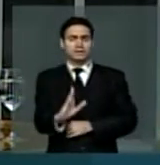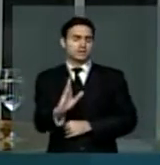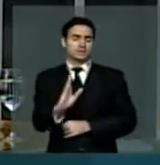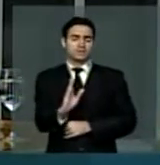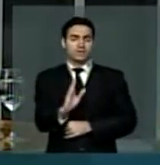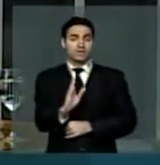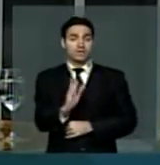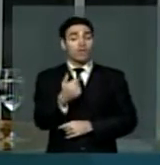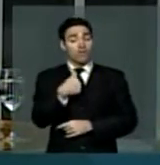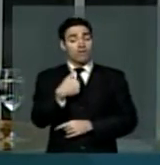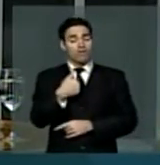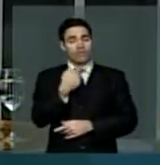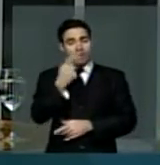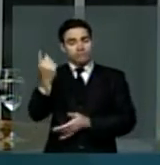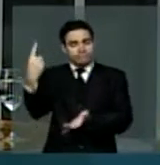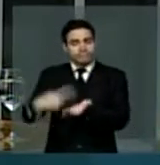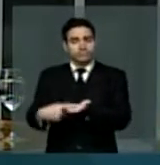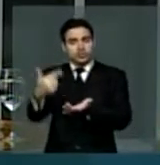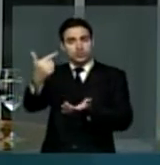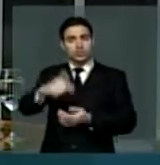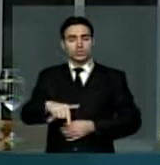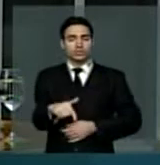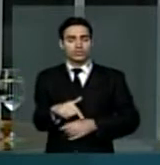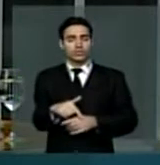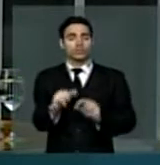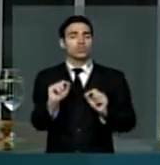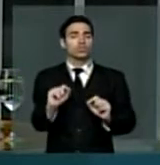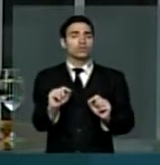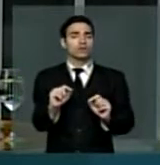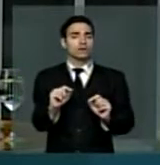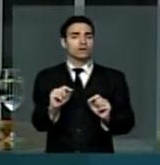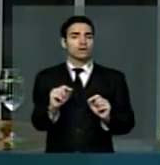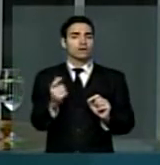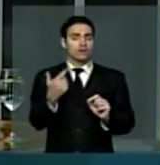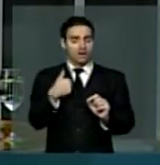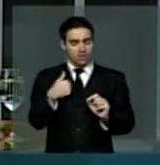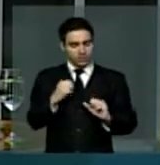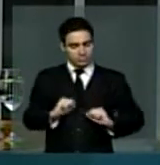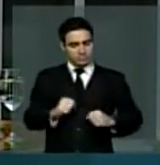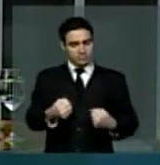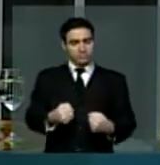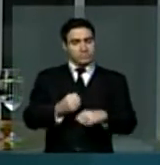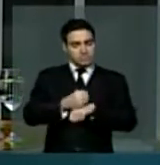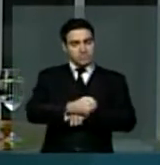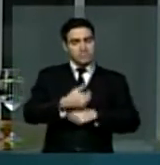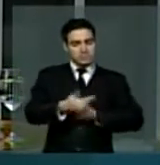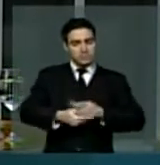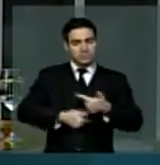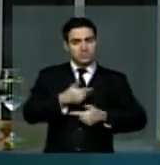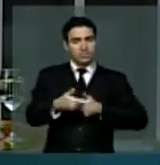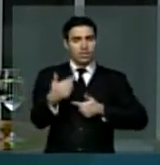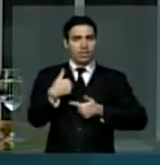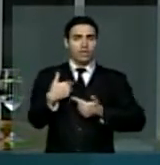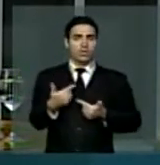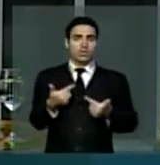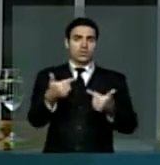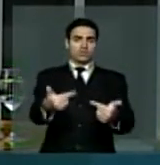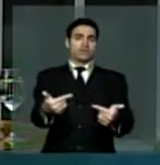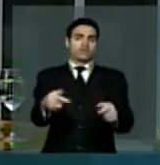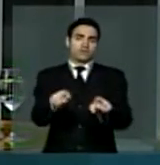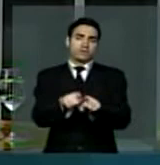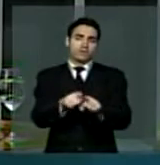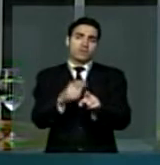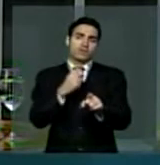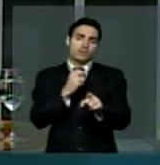reafirmo mais uma vez a minha dedicação, a minha luta e o meu